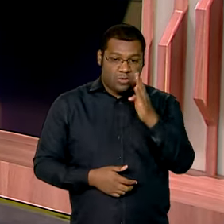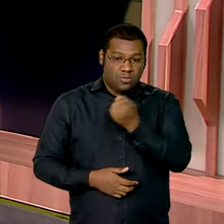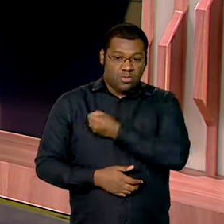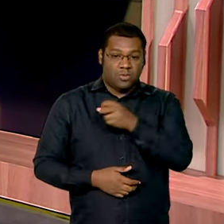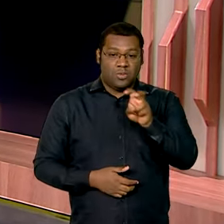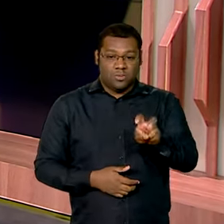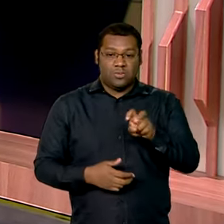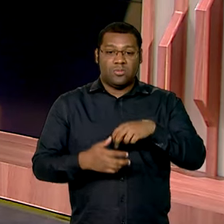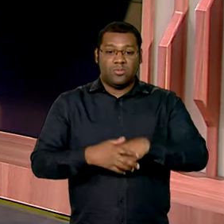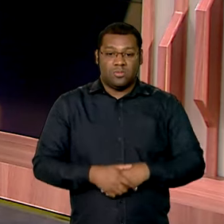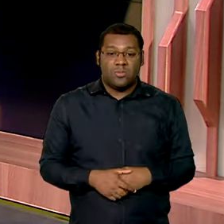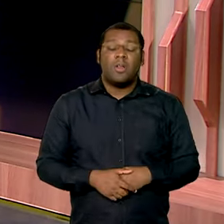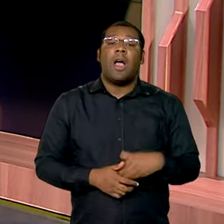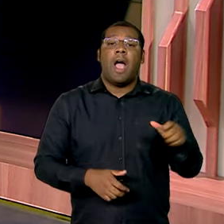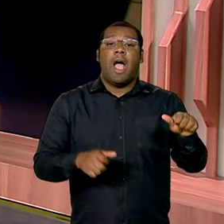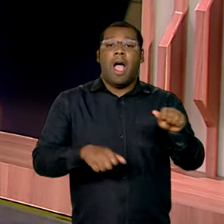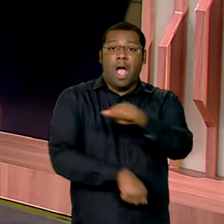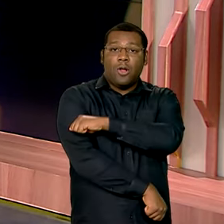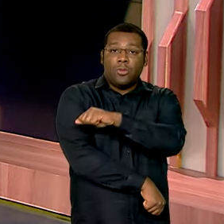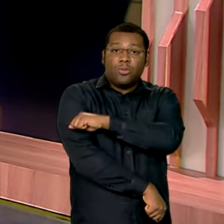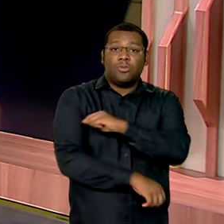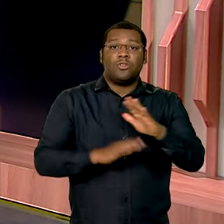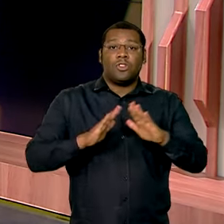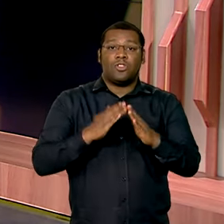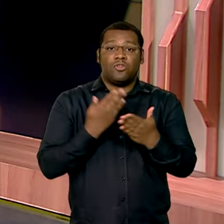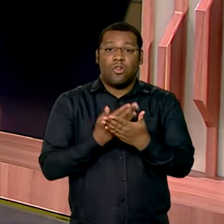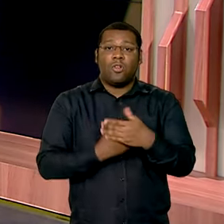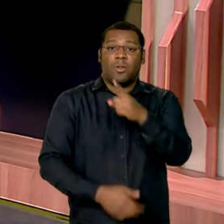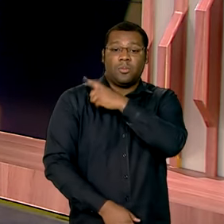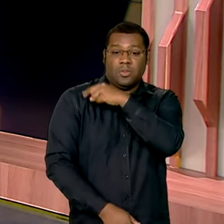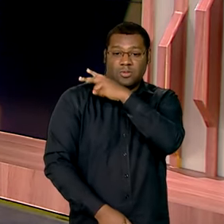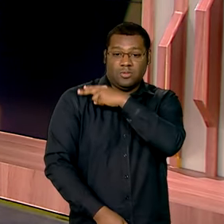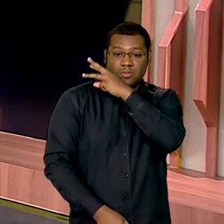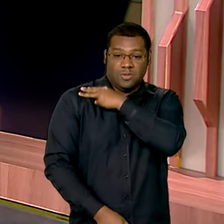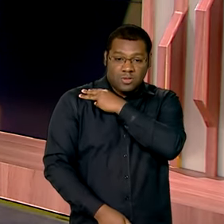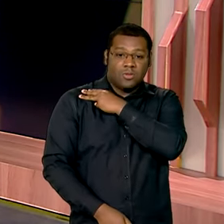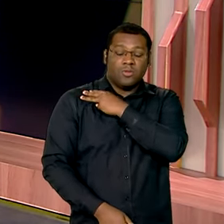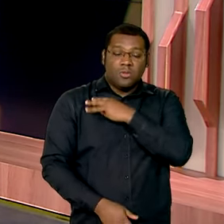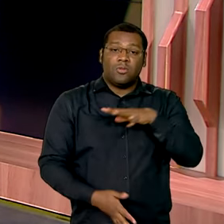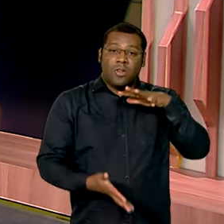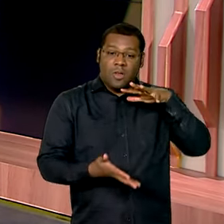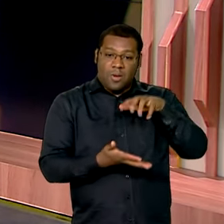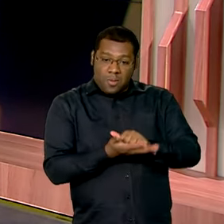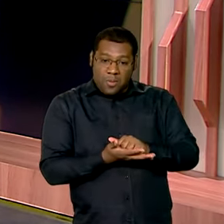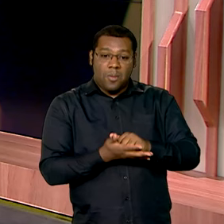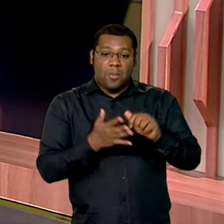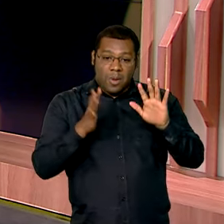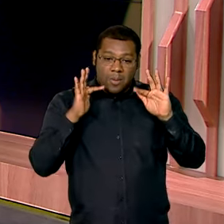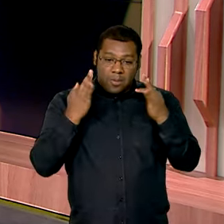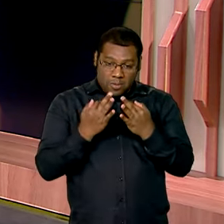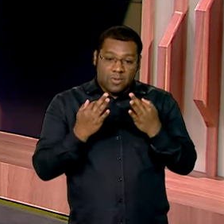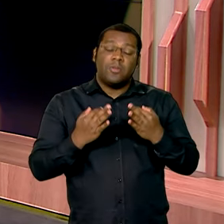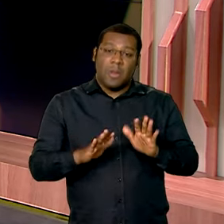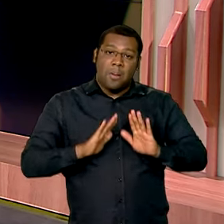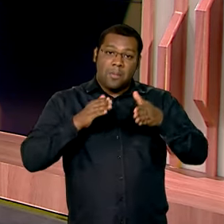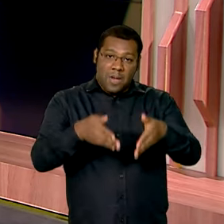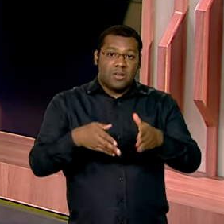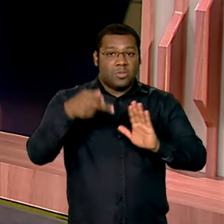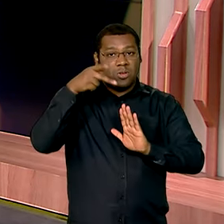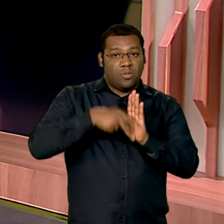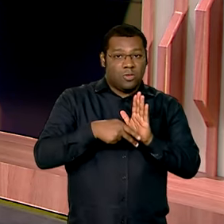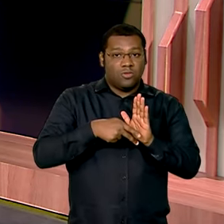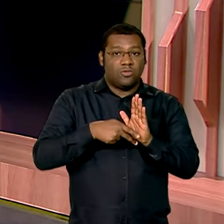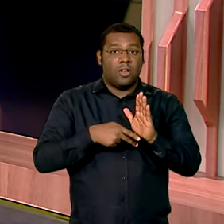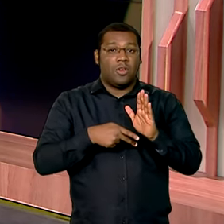notícia é para os estudantes do ensino médio que estão no cadastro único. Eles agora poderão participar do programa Pé de Meia, que dá uma